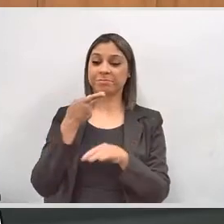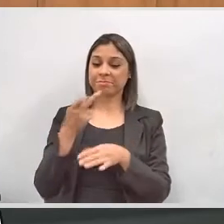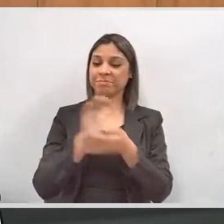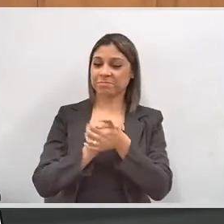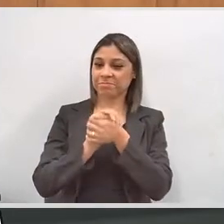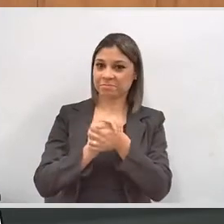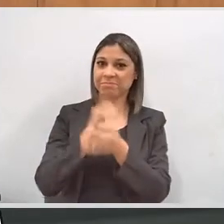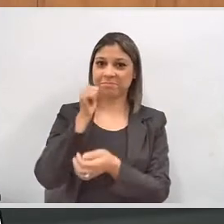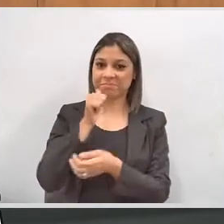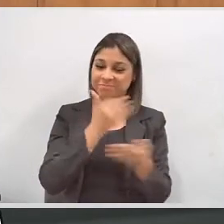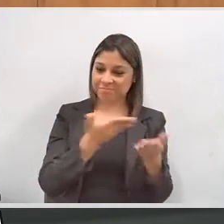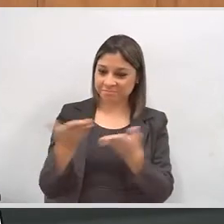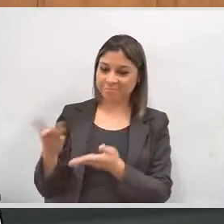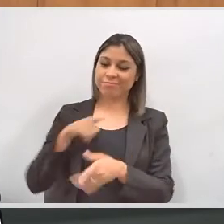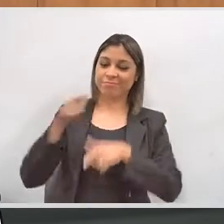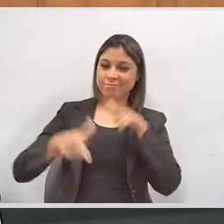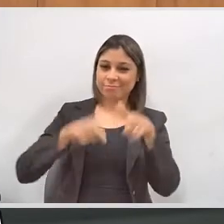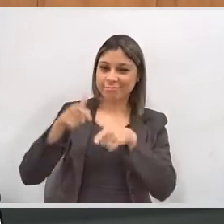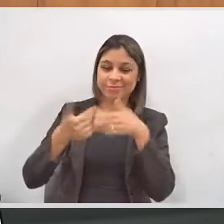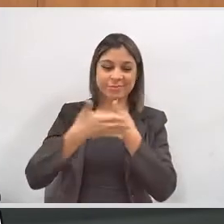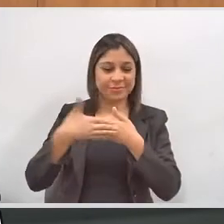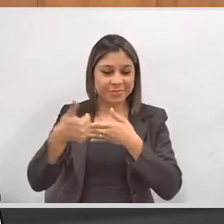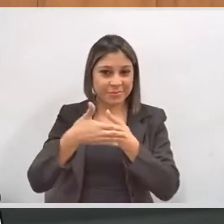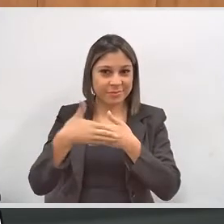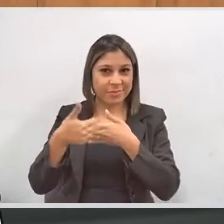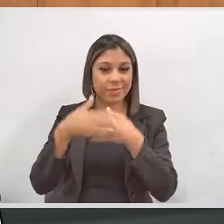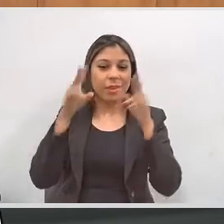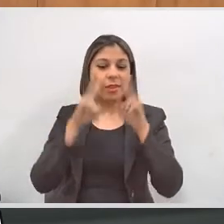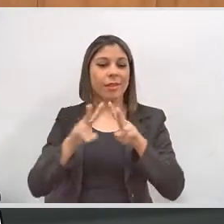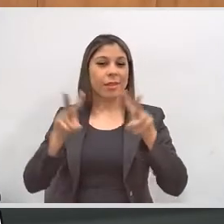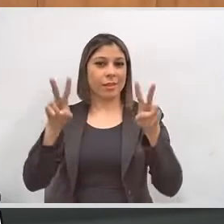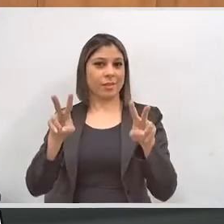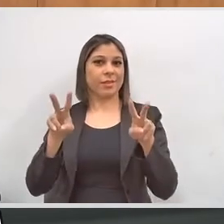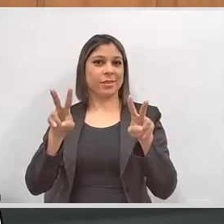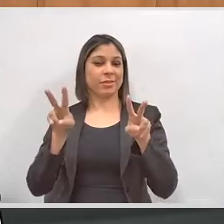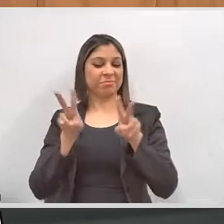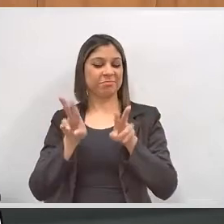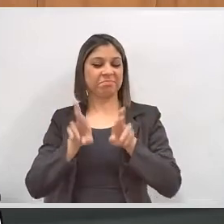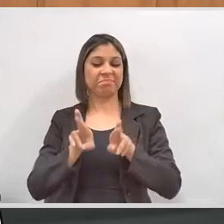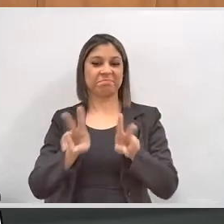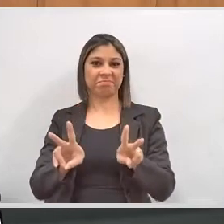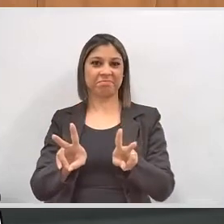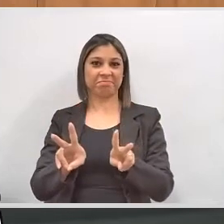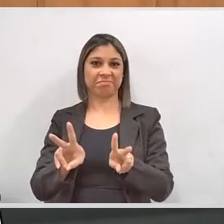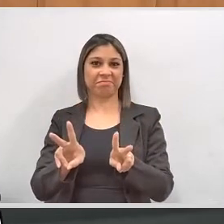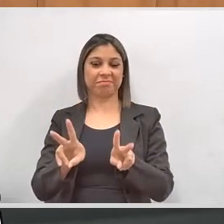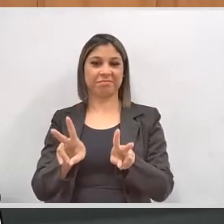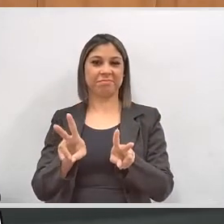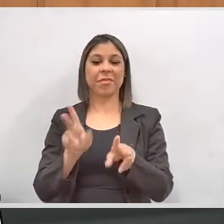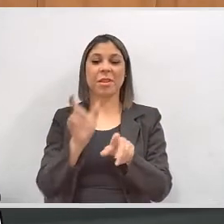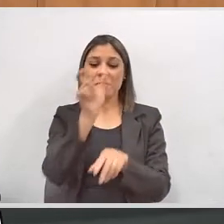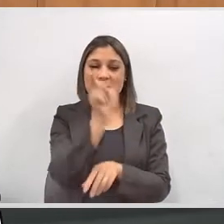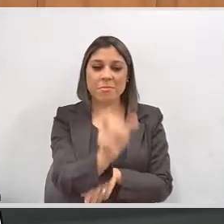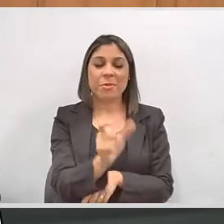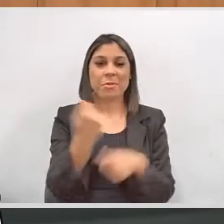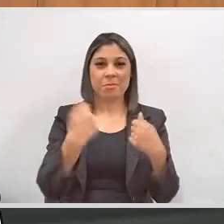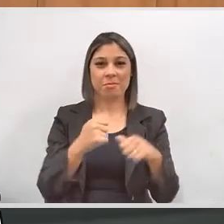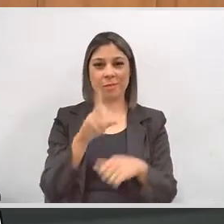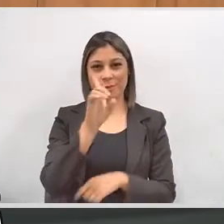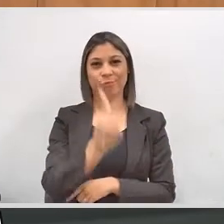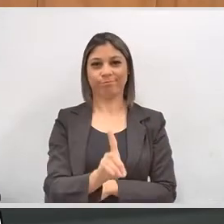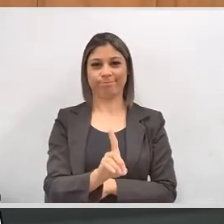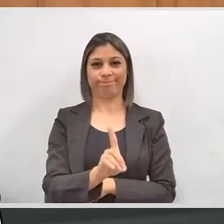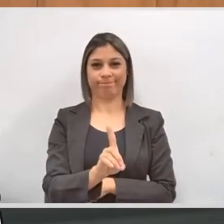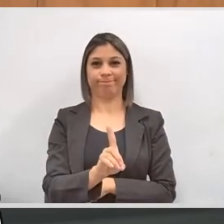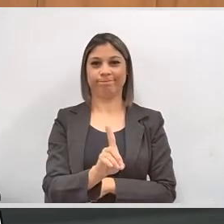feito, eu creio que com muito carinho e com um olhar muito bacana para quem precisa